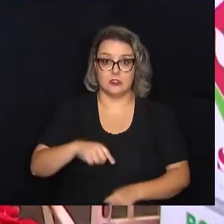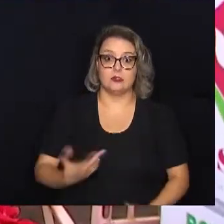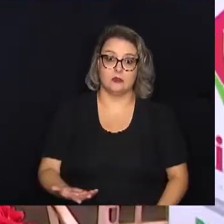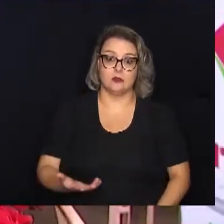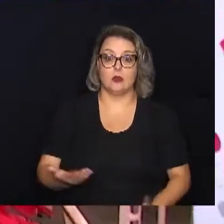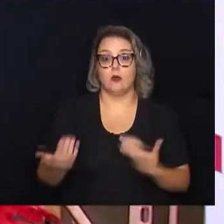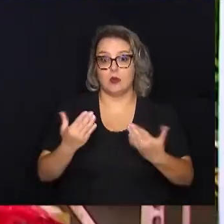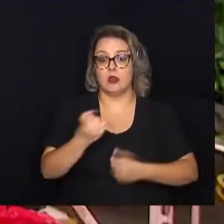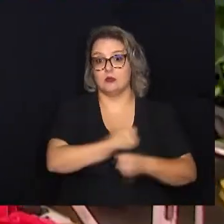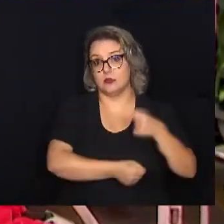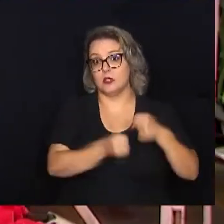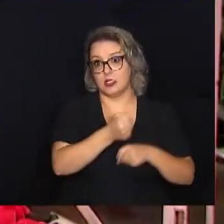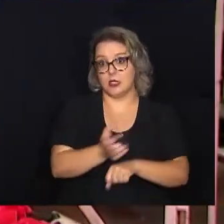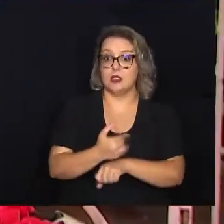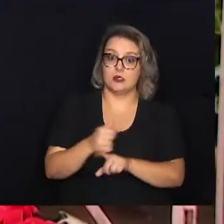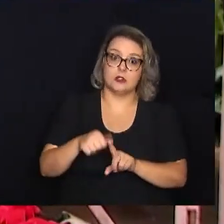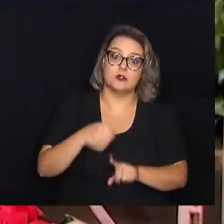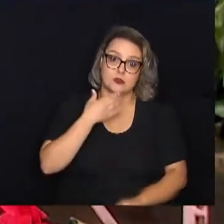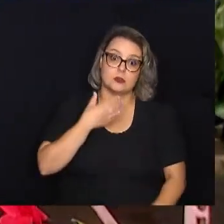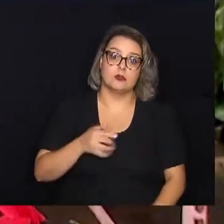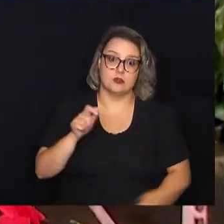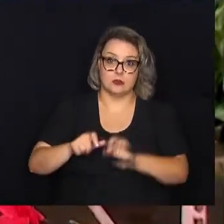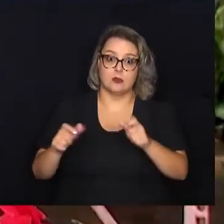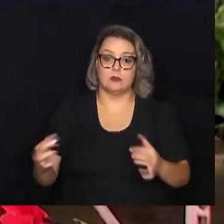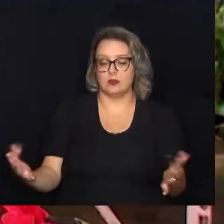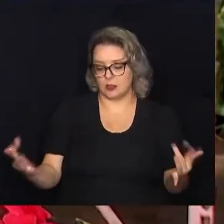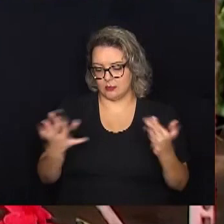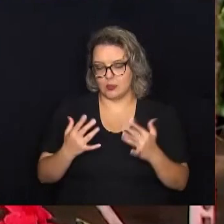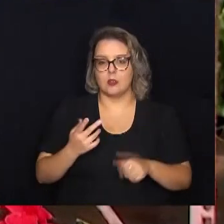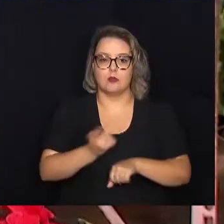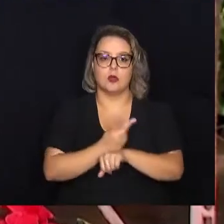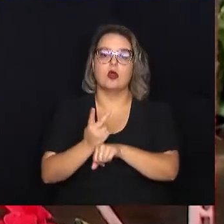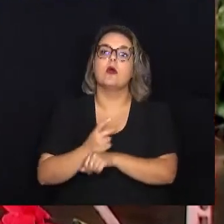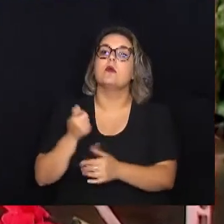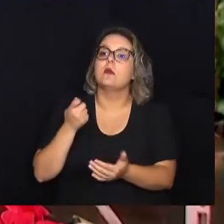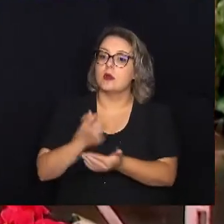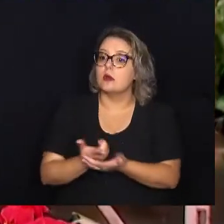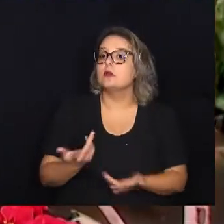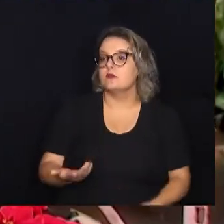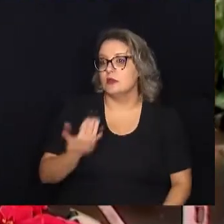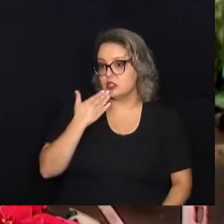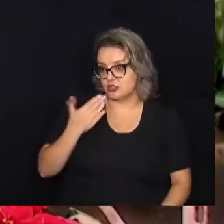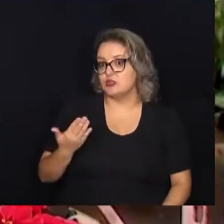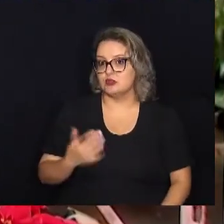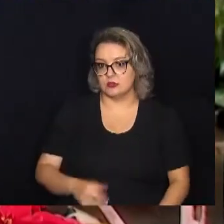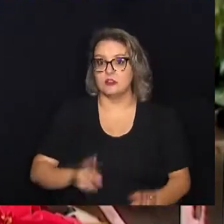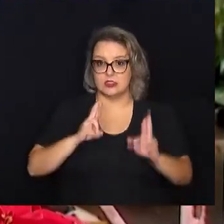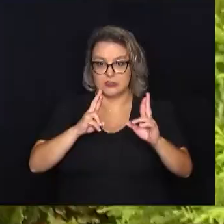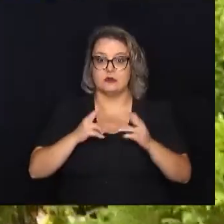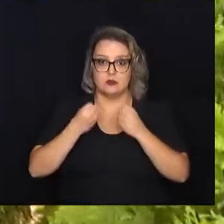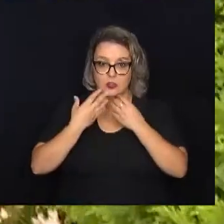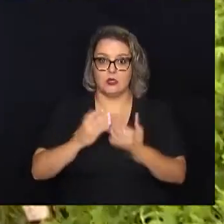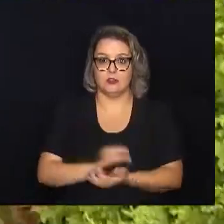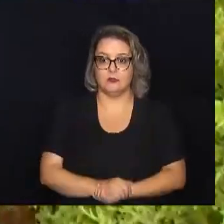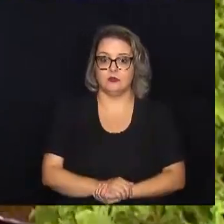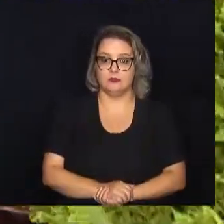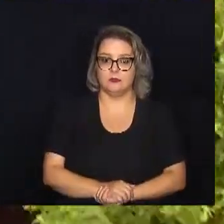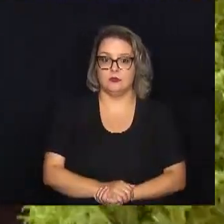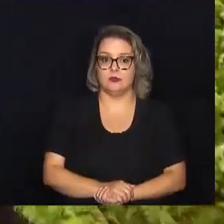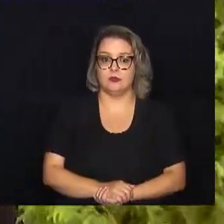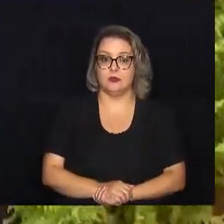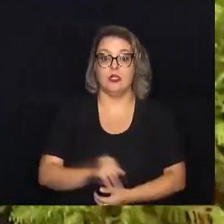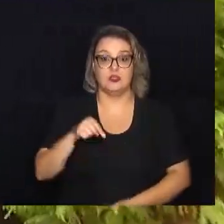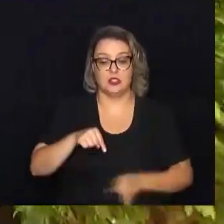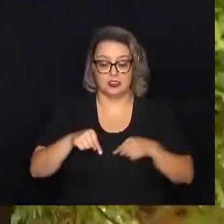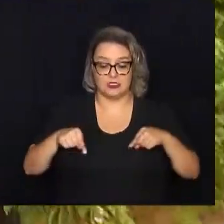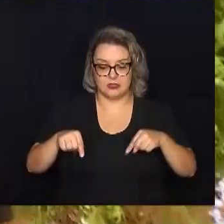antes de dezembro, tem bastante pessoa procurando, já fazendo bastante comenda. Então, a expectativa é muito boa. Já nesse box,